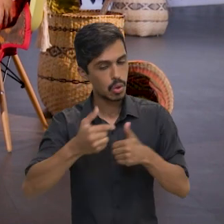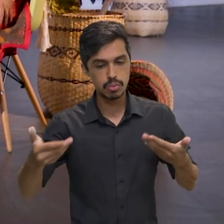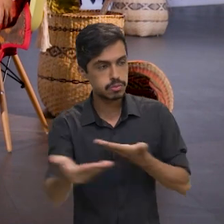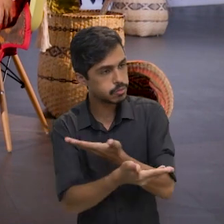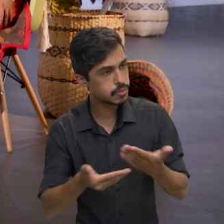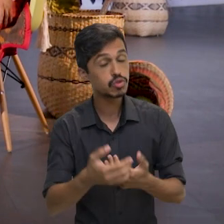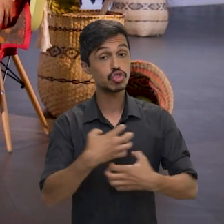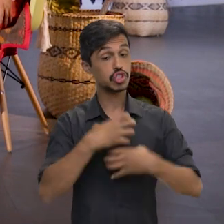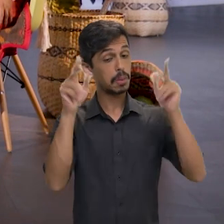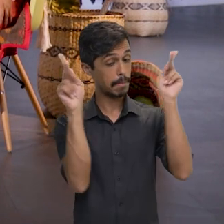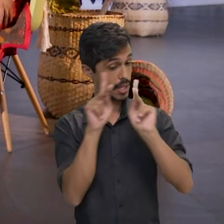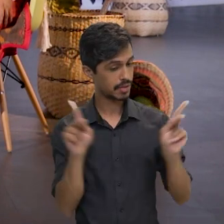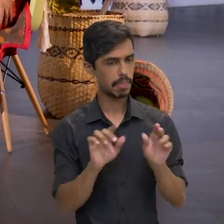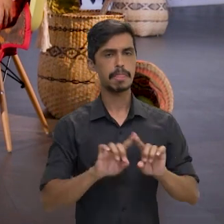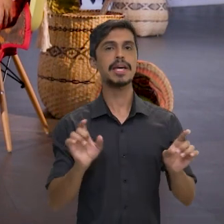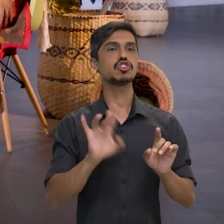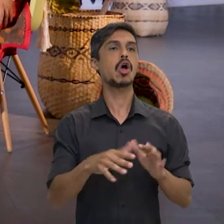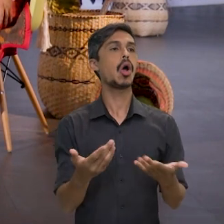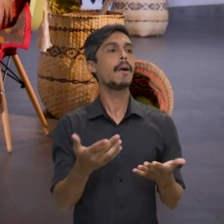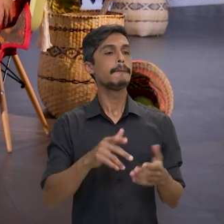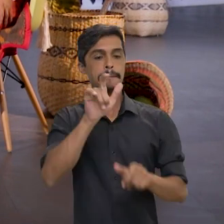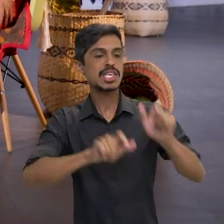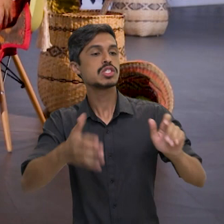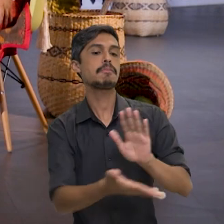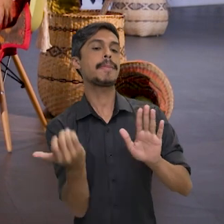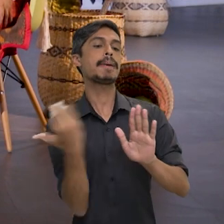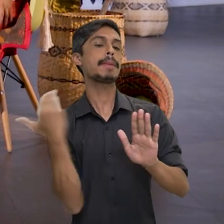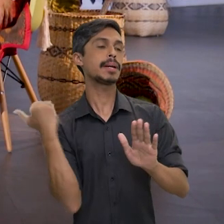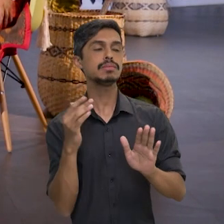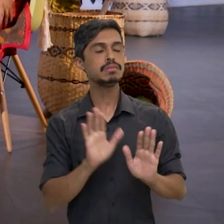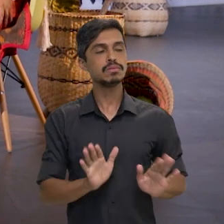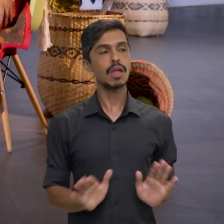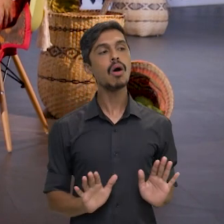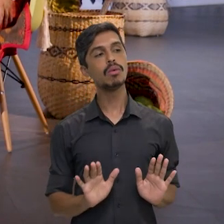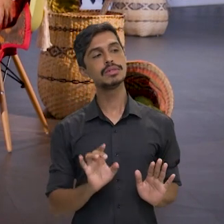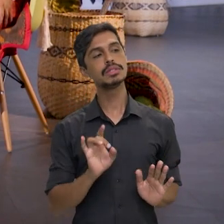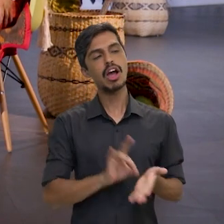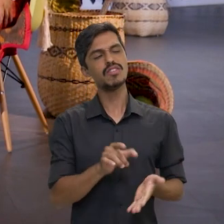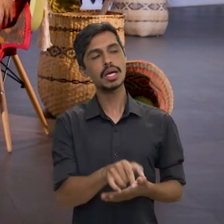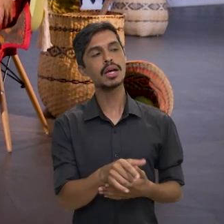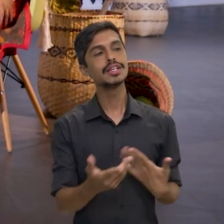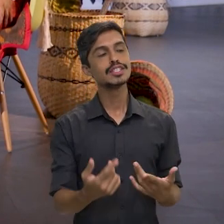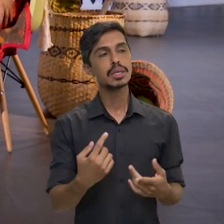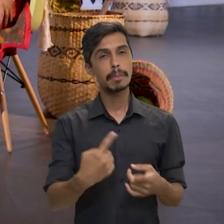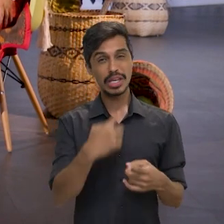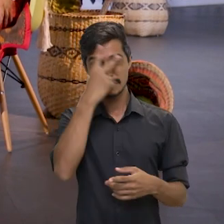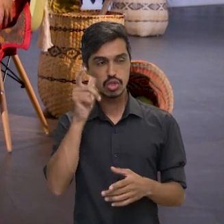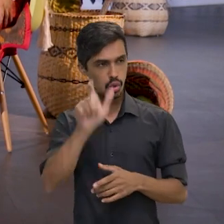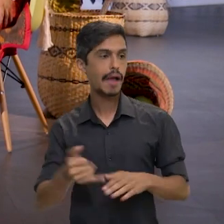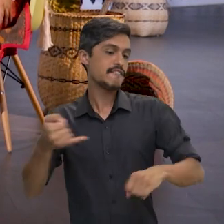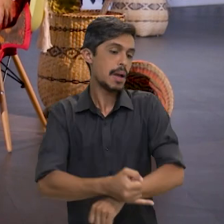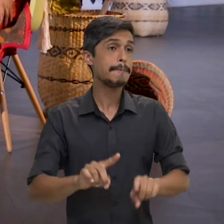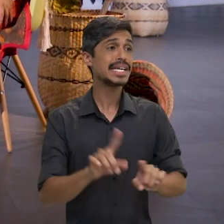prioritariamente pacífica, Mas não é simplesmente chegar e tirar o invasor, que muitas vezes é um invasor, mas